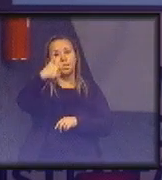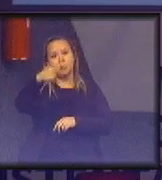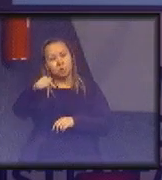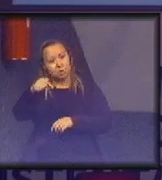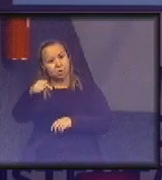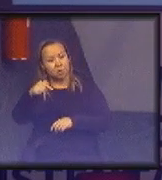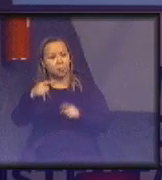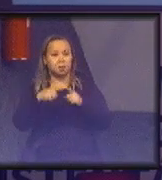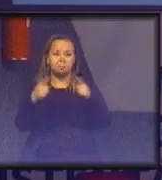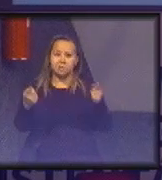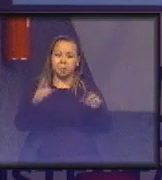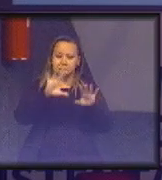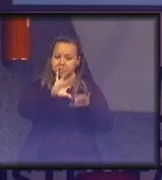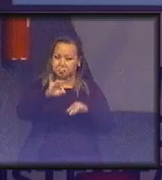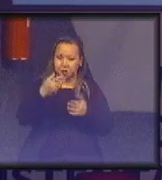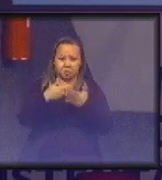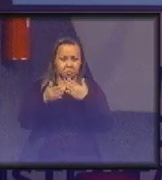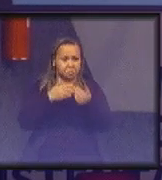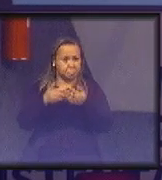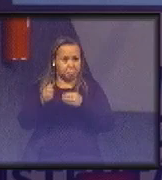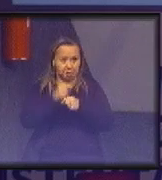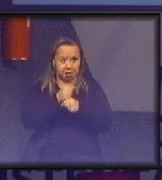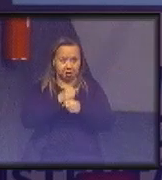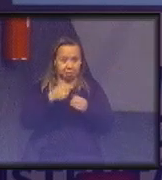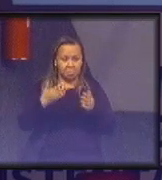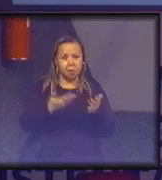qualquer ano que quiser, desde 2015.